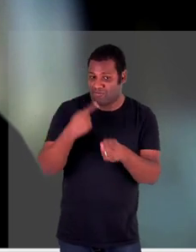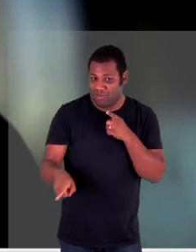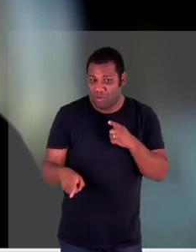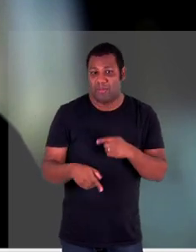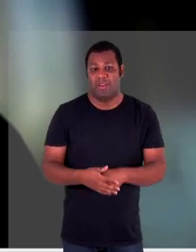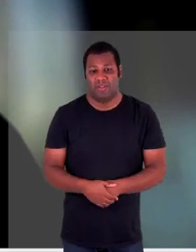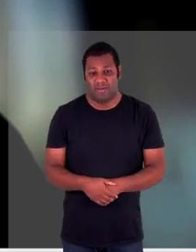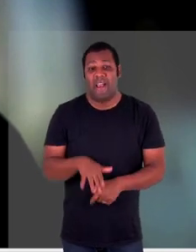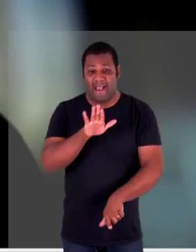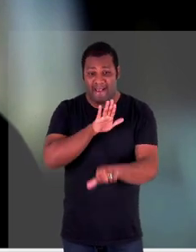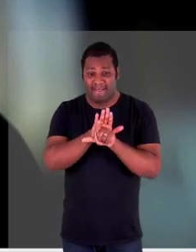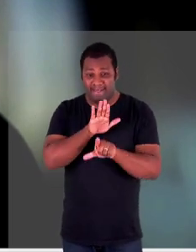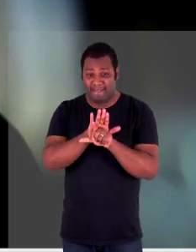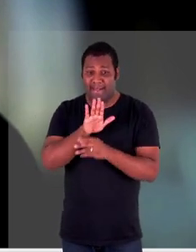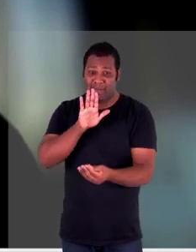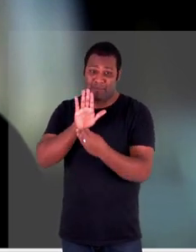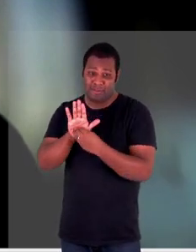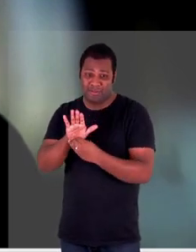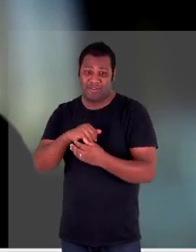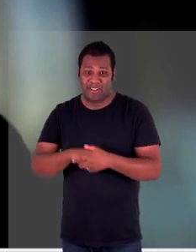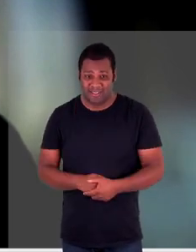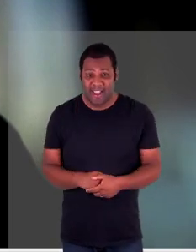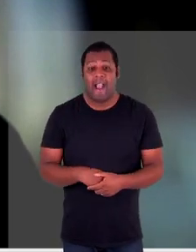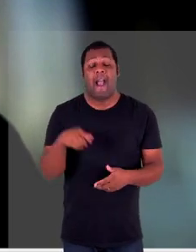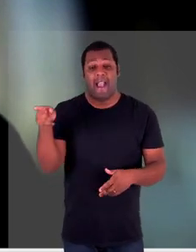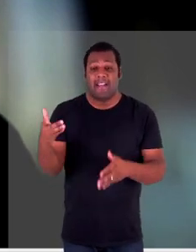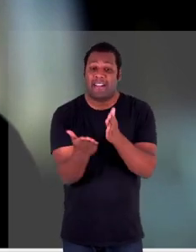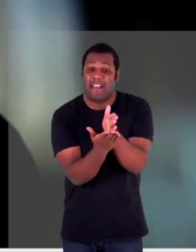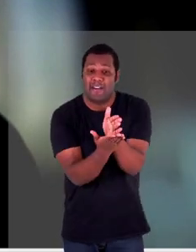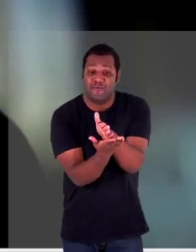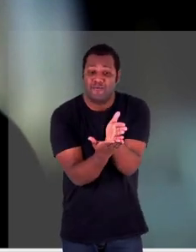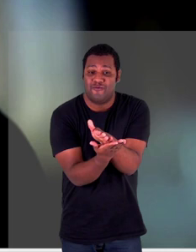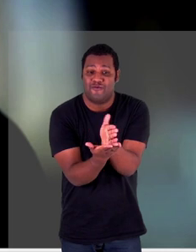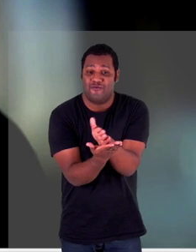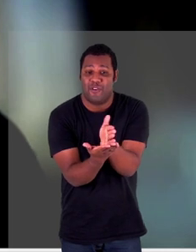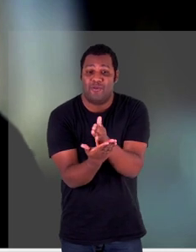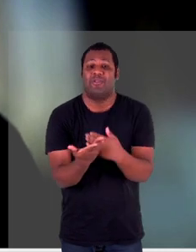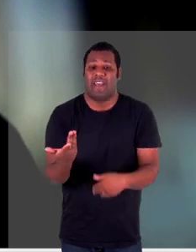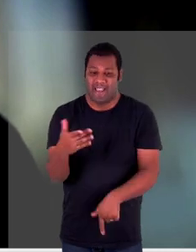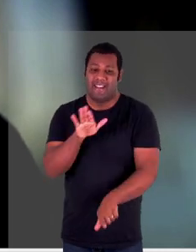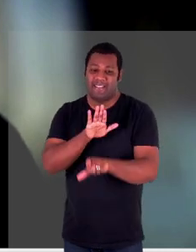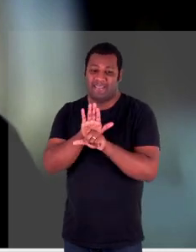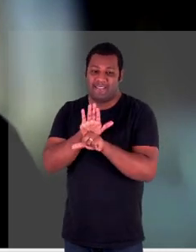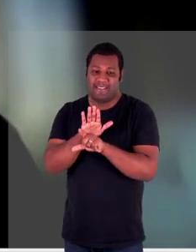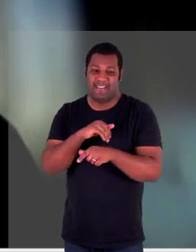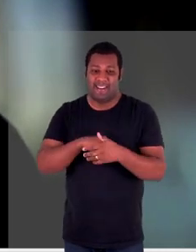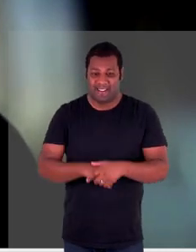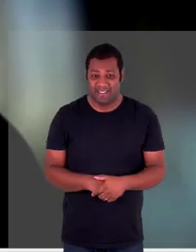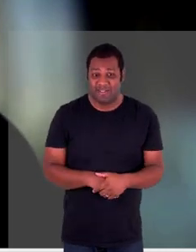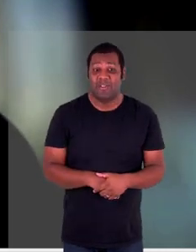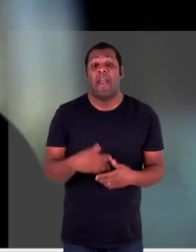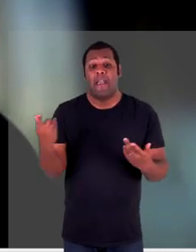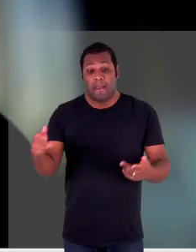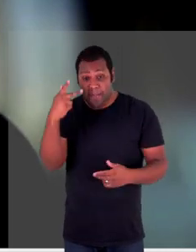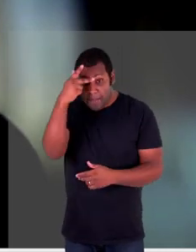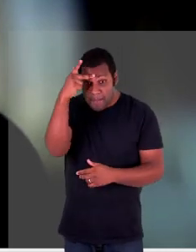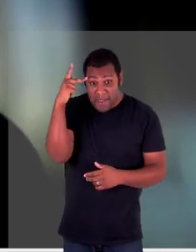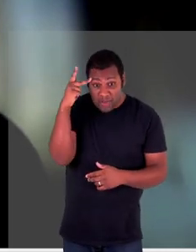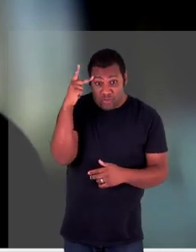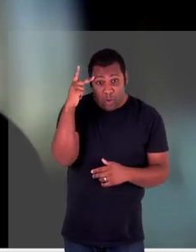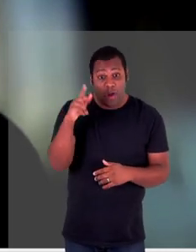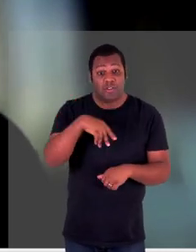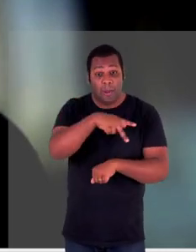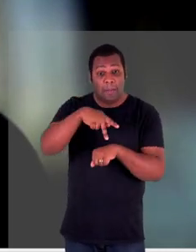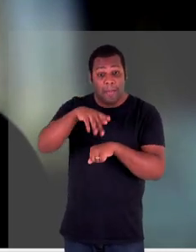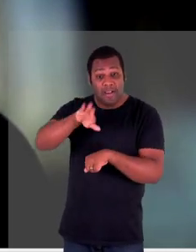a lei marcial o controle de fronteira também não tinha certeza se eles podiam deixar estrangeiros saírem do país nessa ocasião